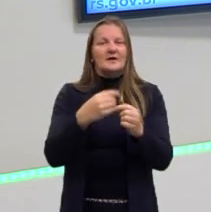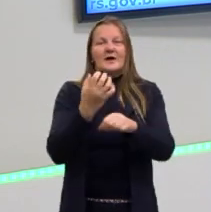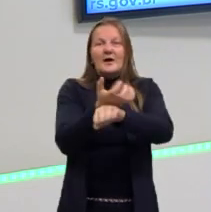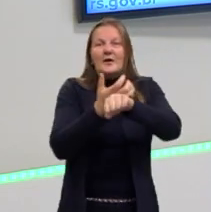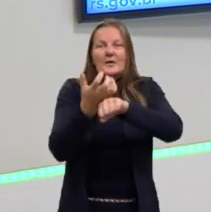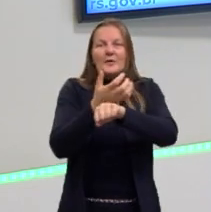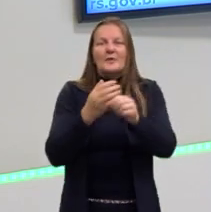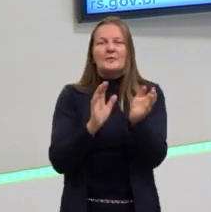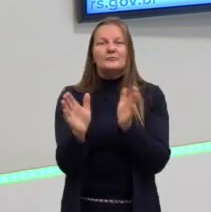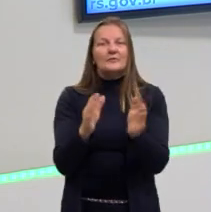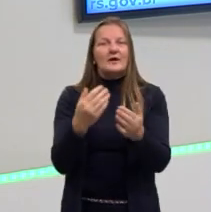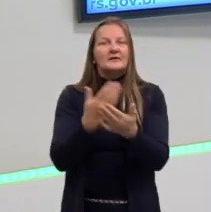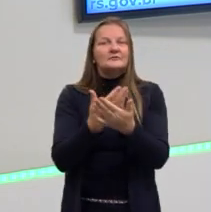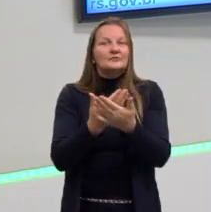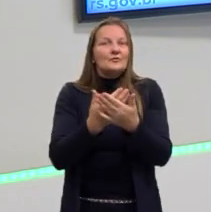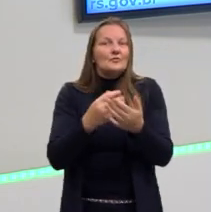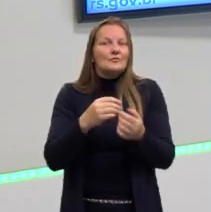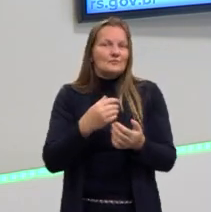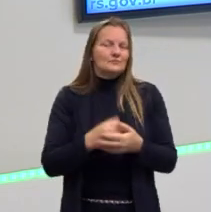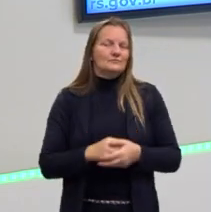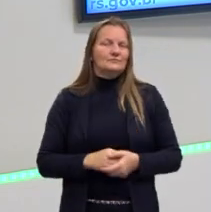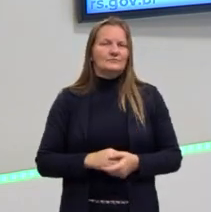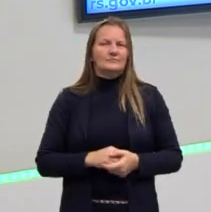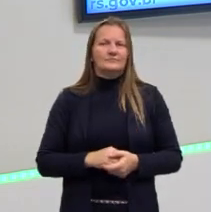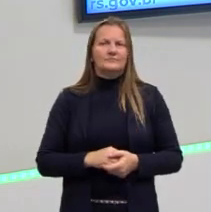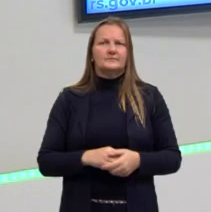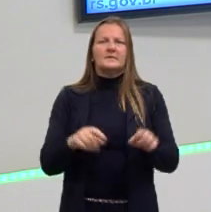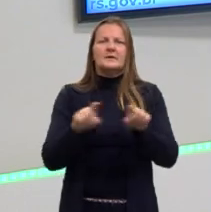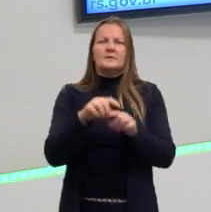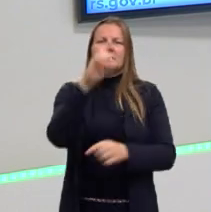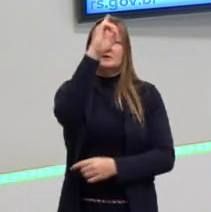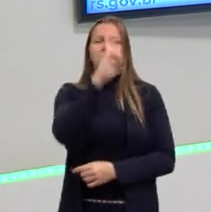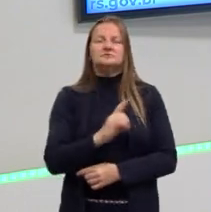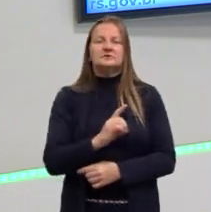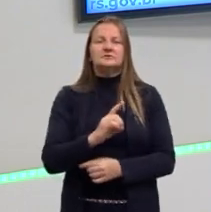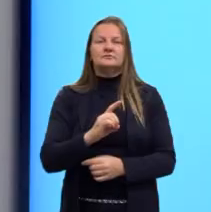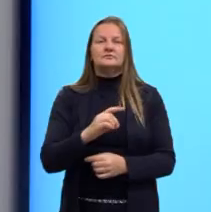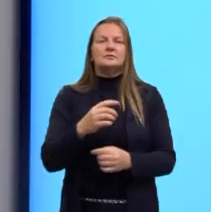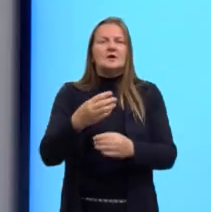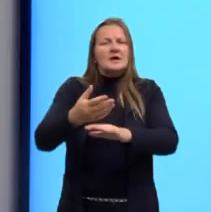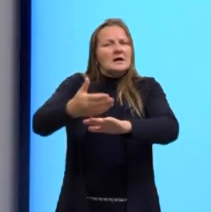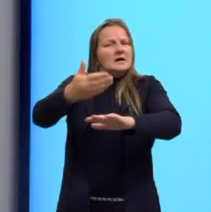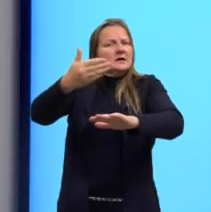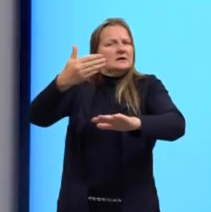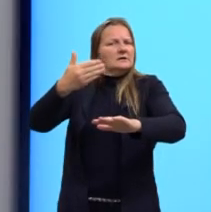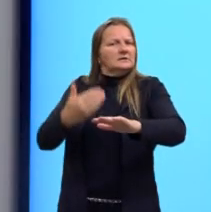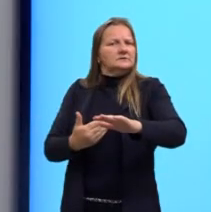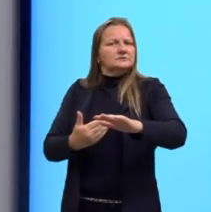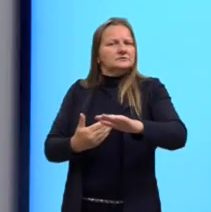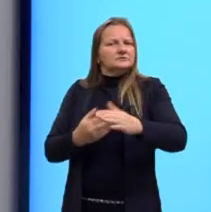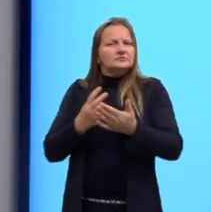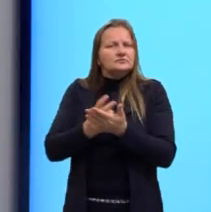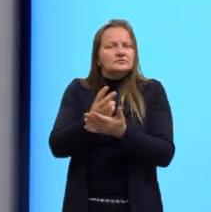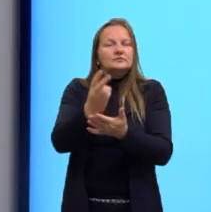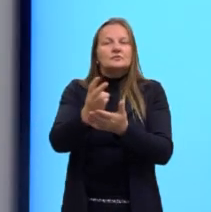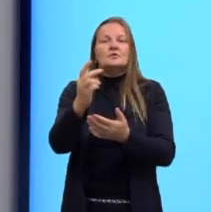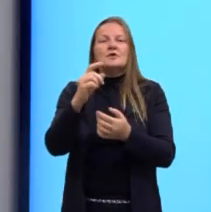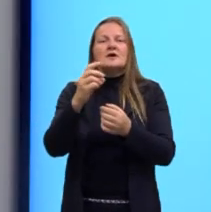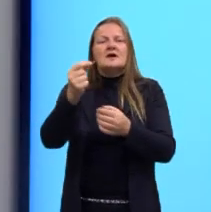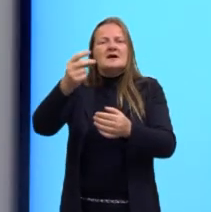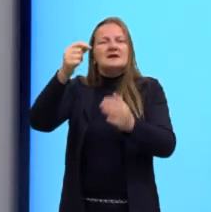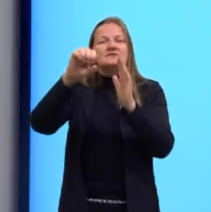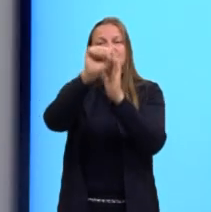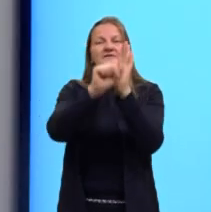esse acesso à educação. Também direitos prevalecentes na sociedade que são conquistas do